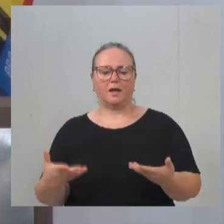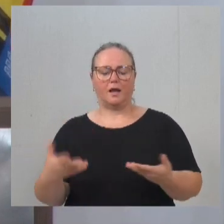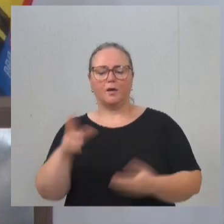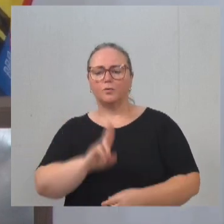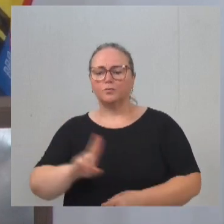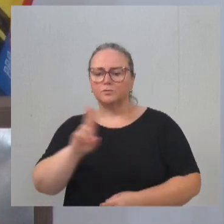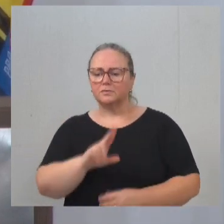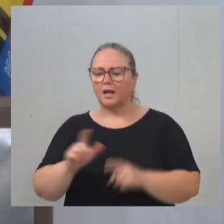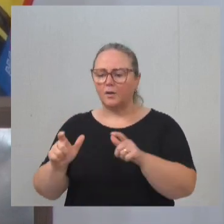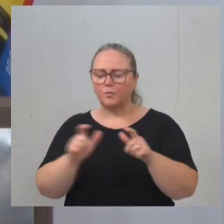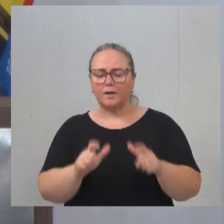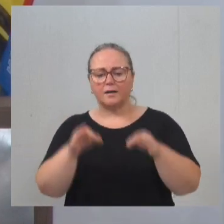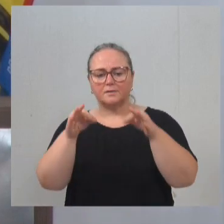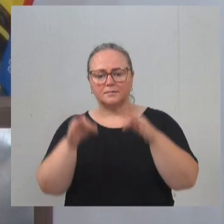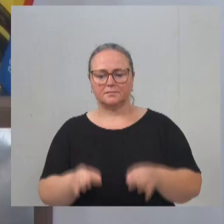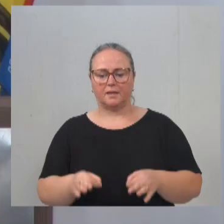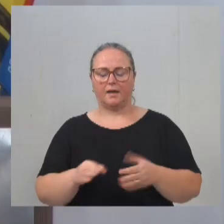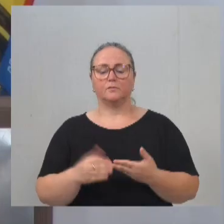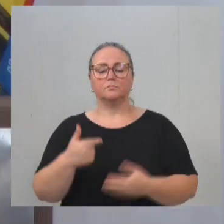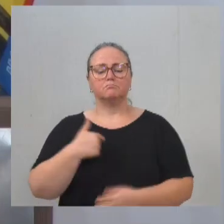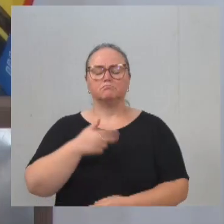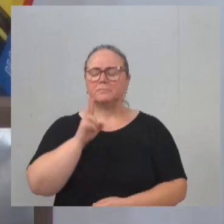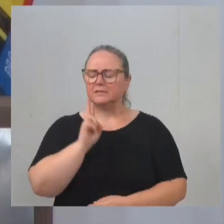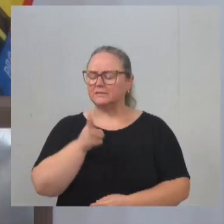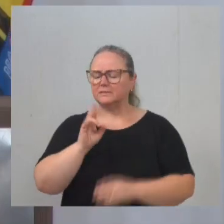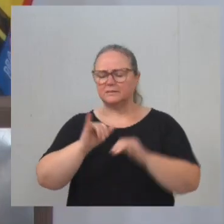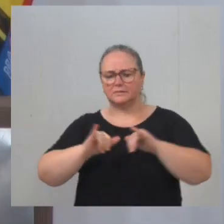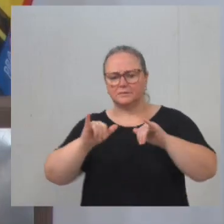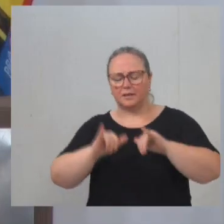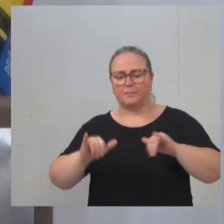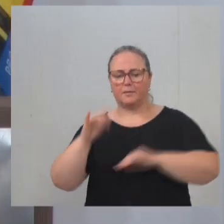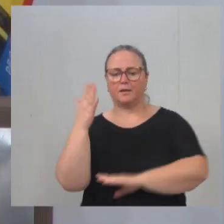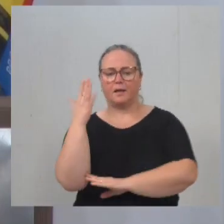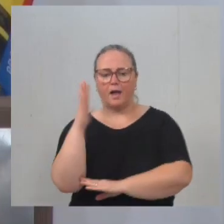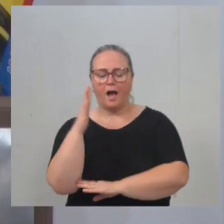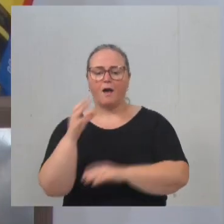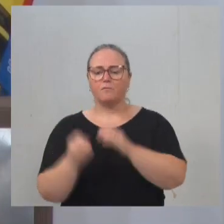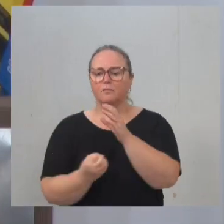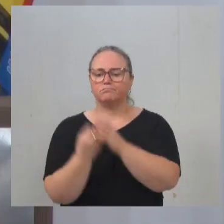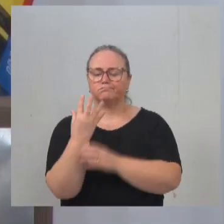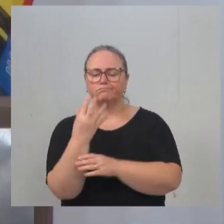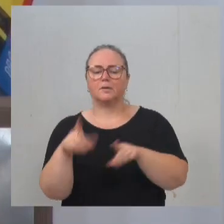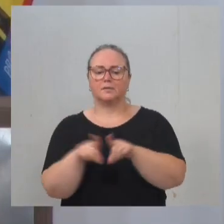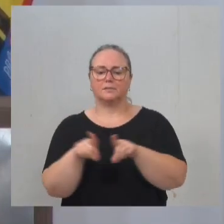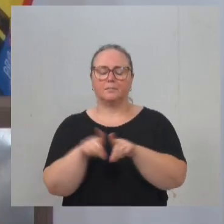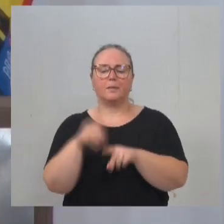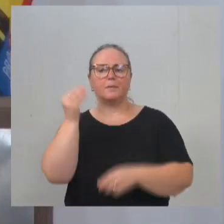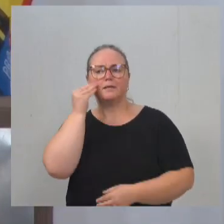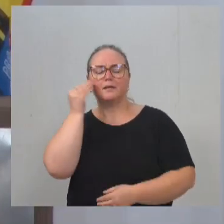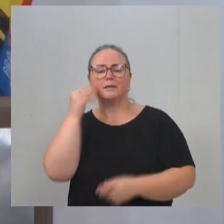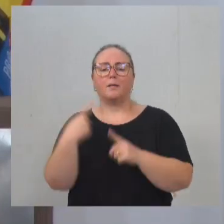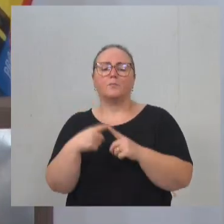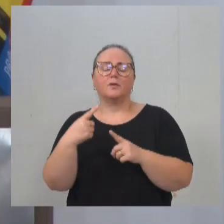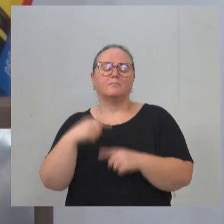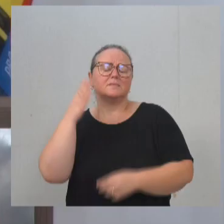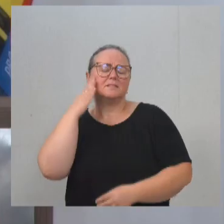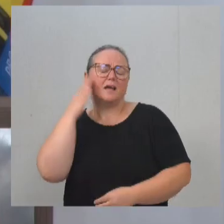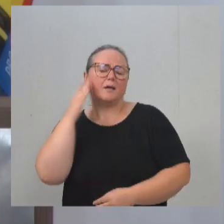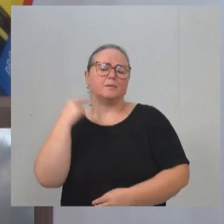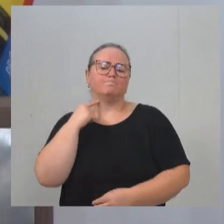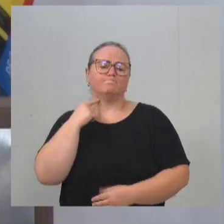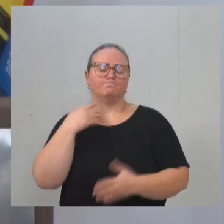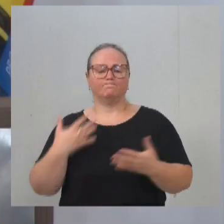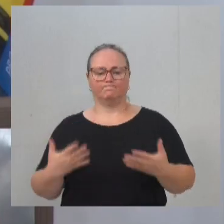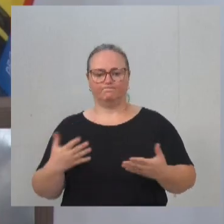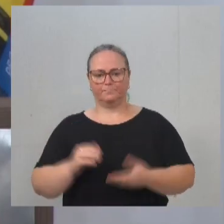adequada. Como fiz em todas as outras campanhas, plantamos árvores também para tentar devolver um pouco da poluição. Infelizmente foi uma campanha